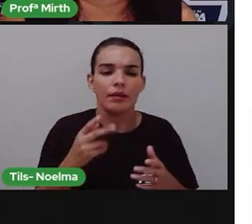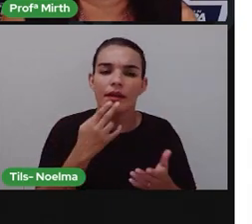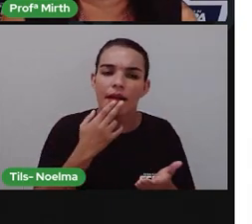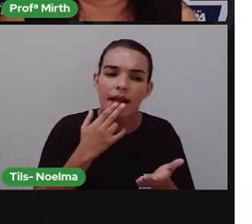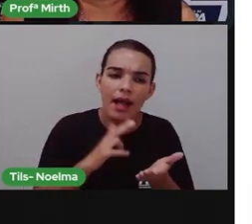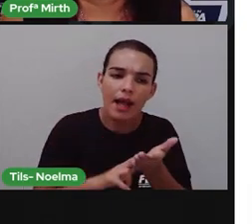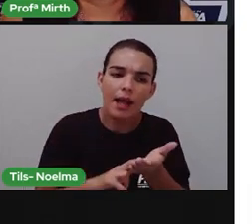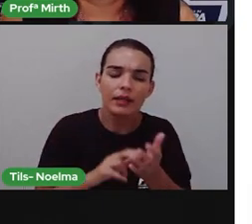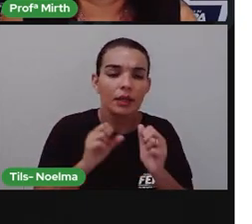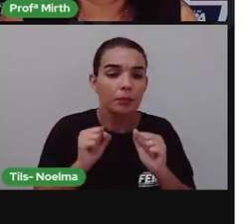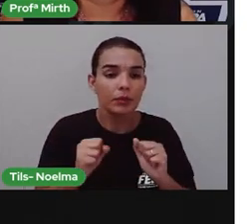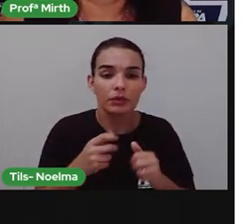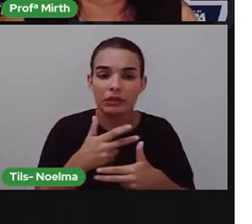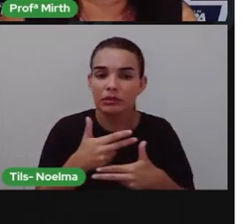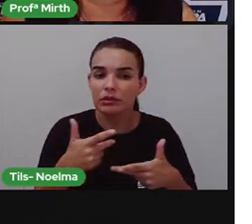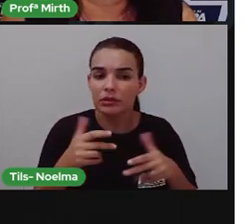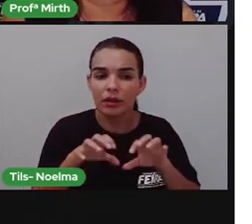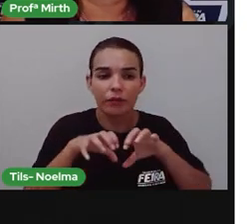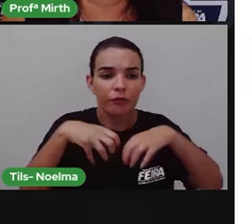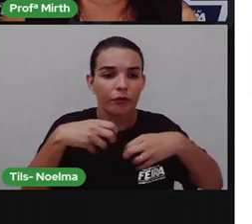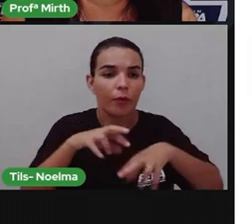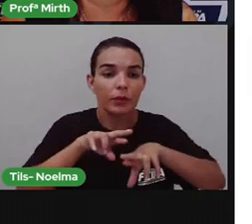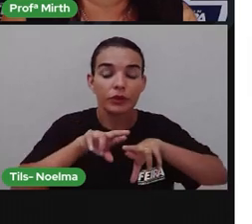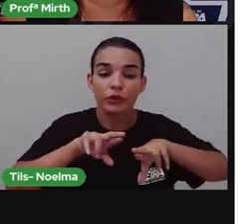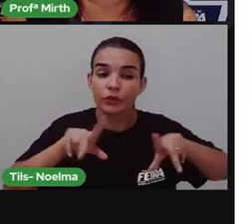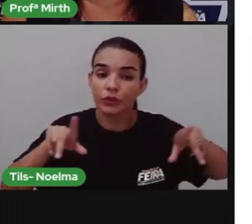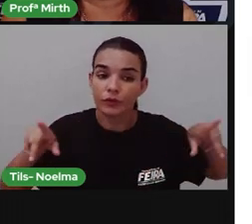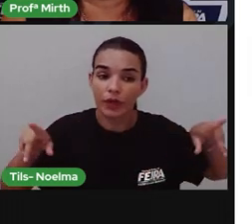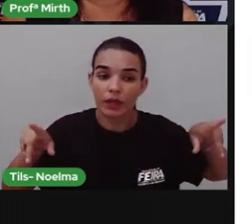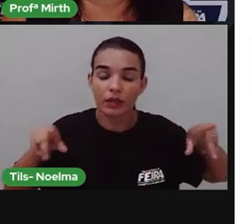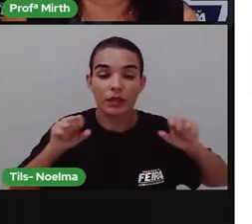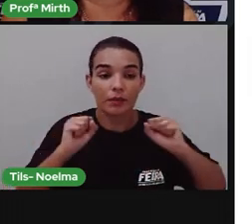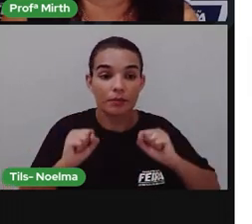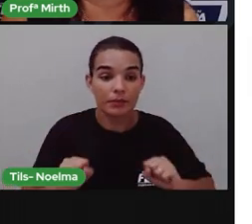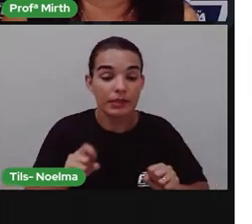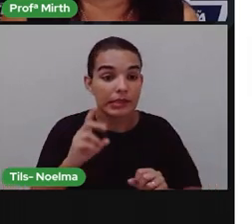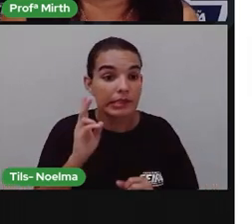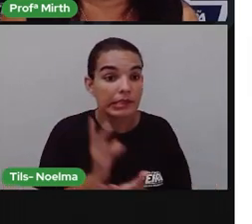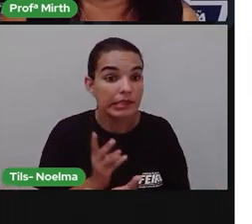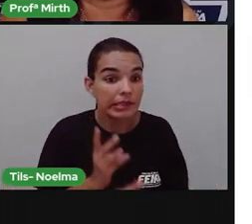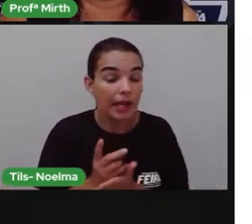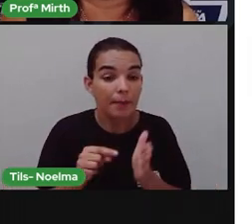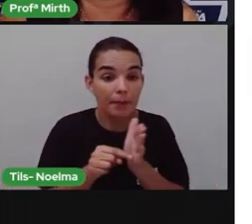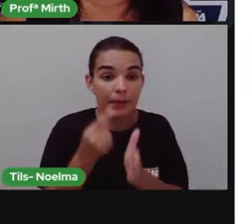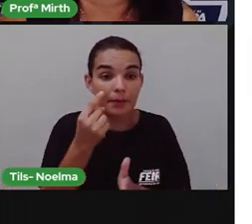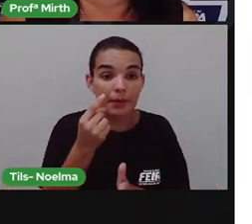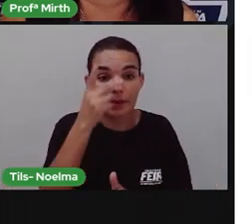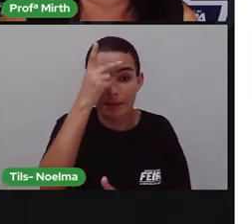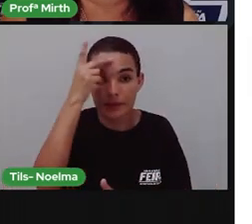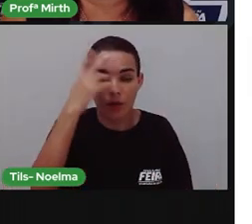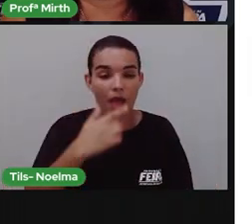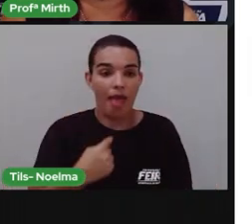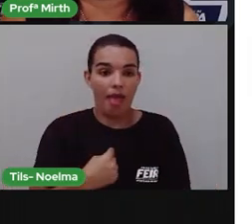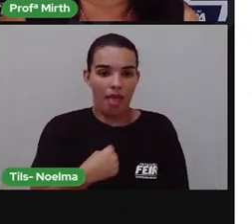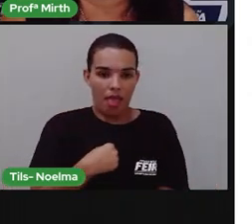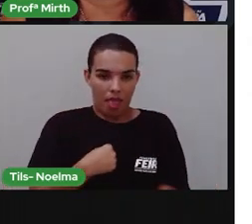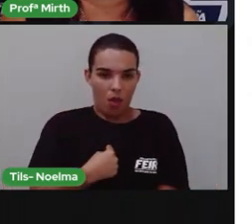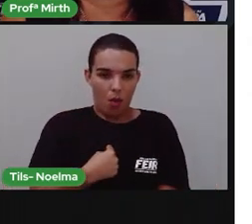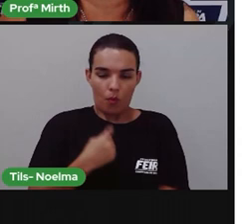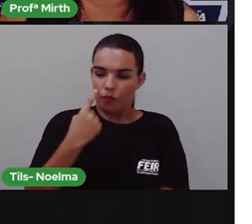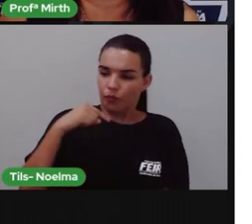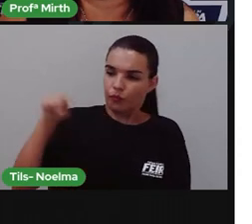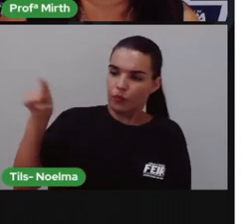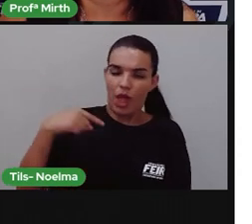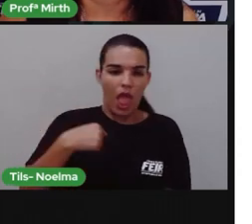autobiografia. Normalmente, a narração, ela é feita em primeira pessoa, do singular, né? Fala, eu, né? Eu fui, eu